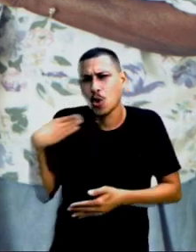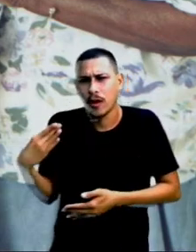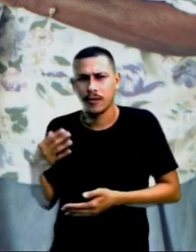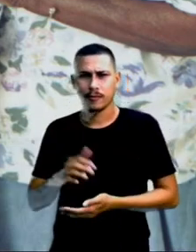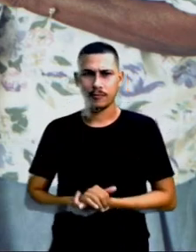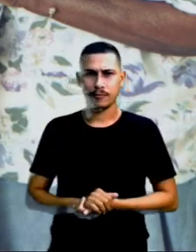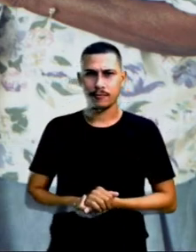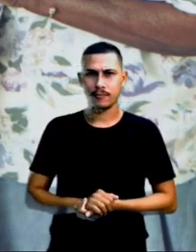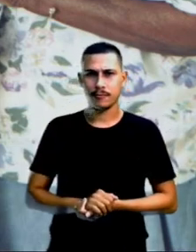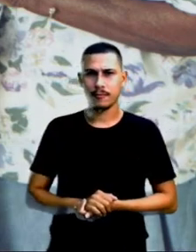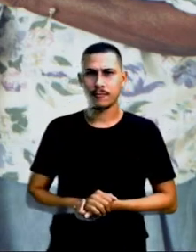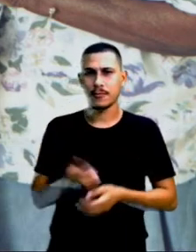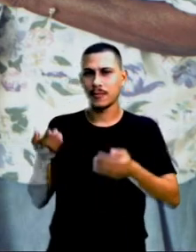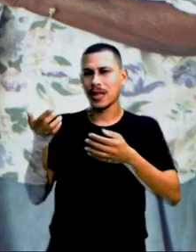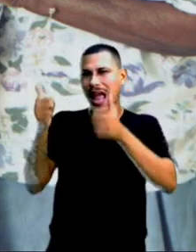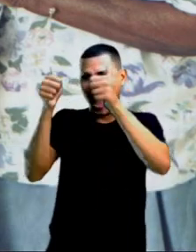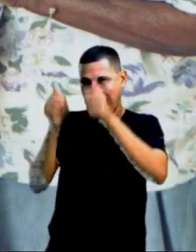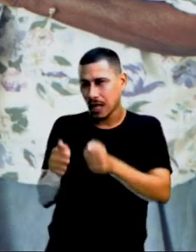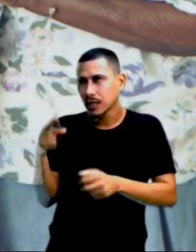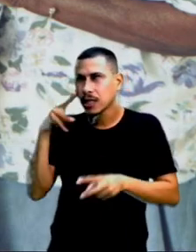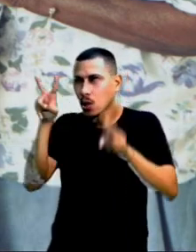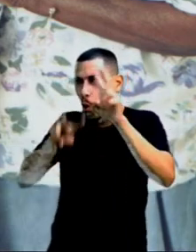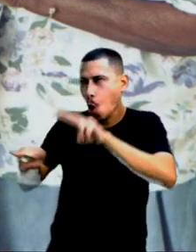Em homenagem ao companheiro dela